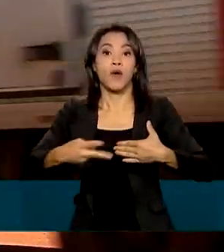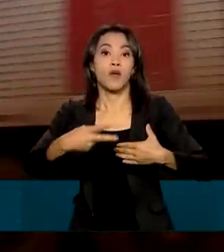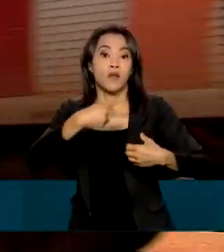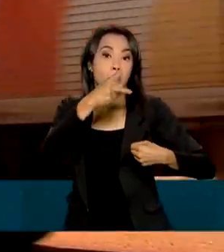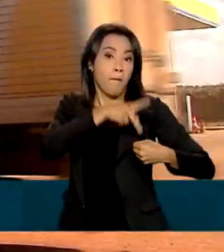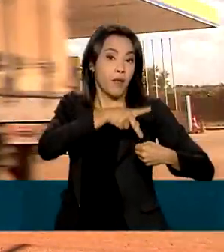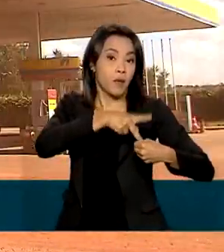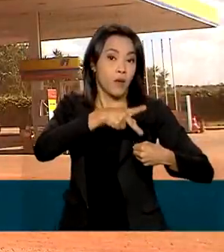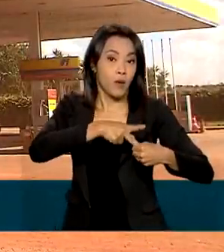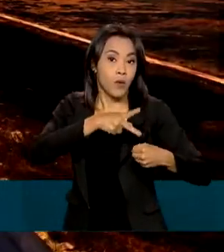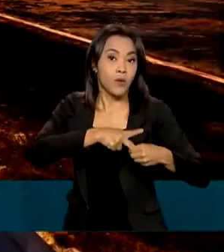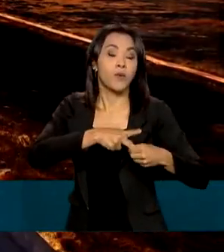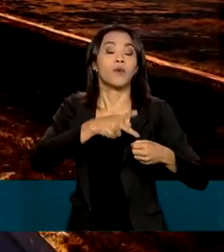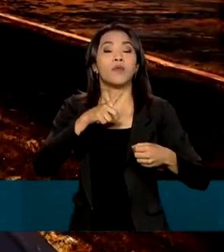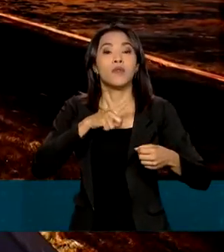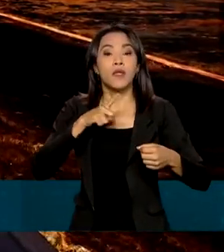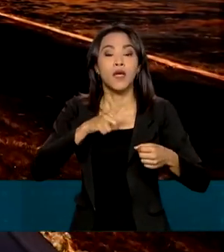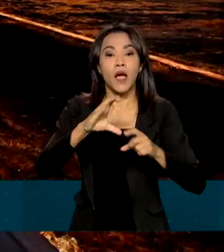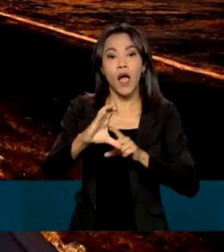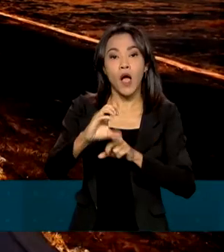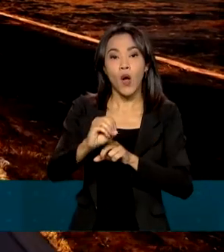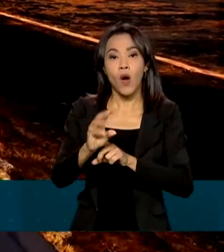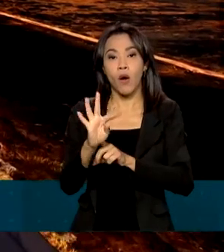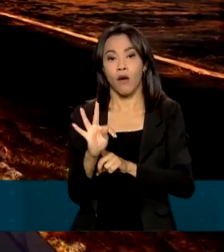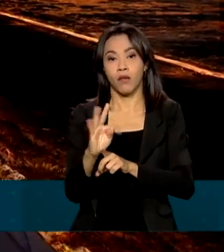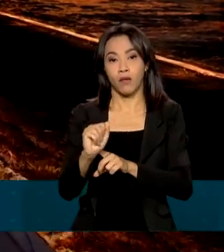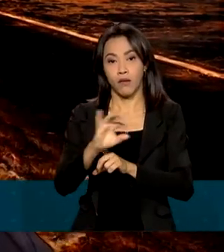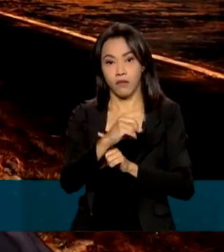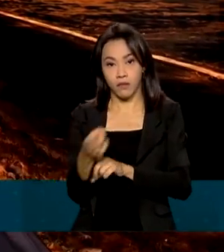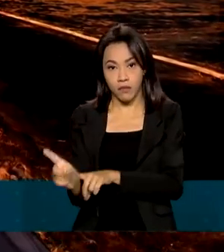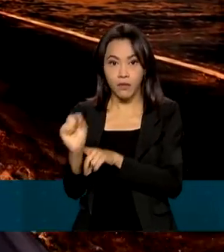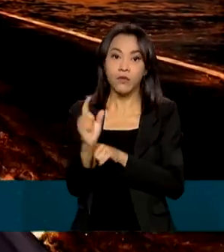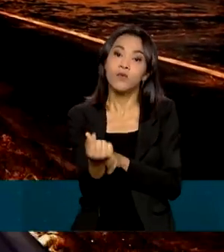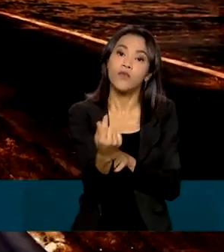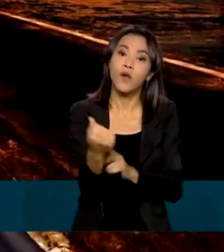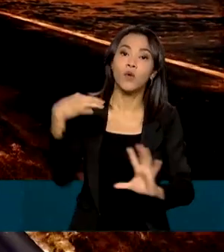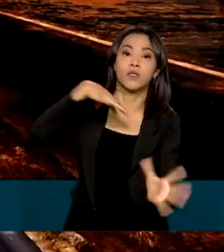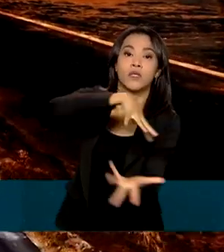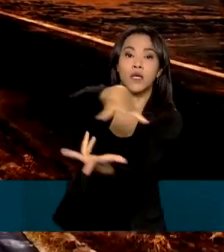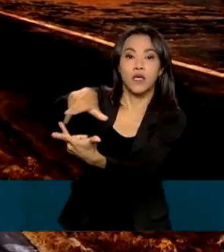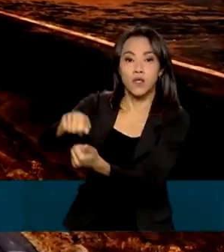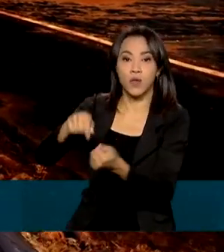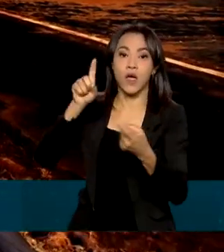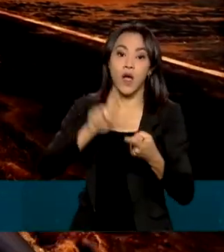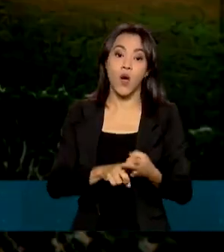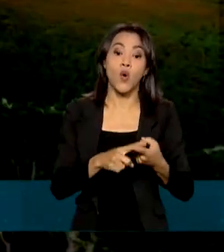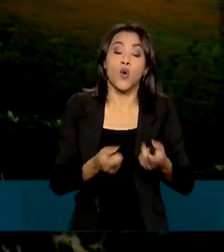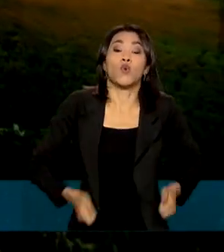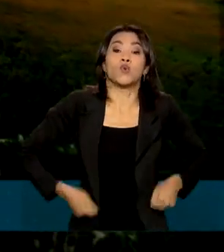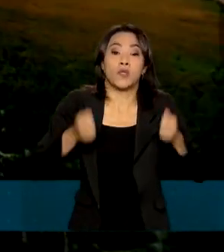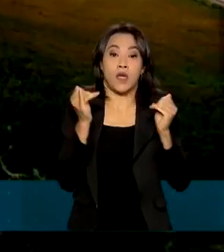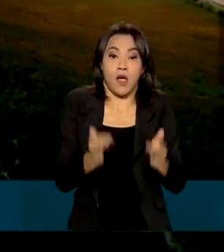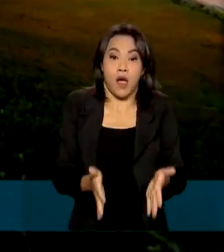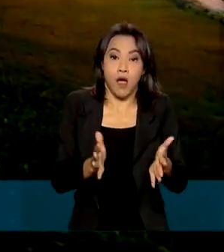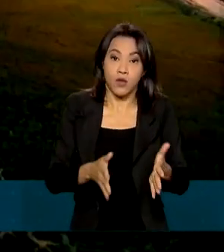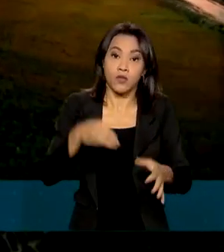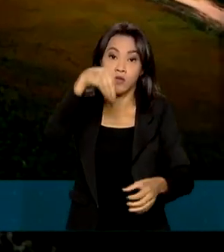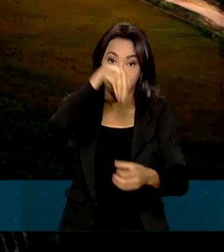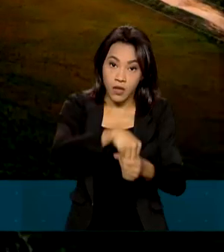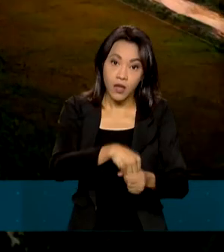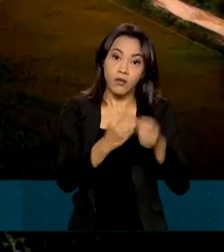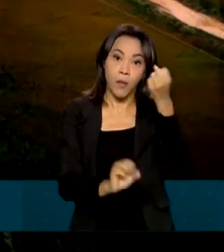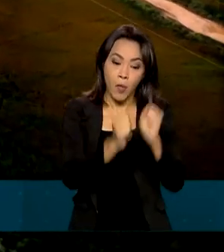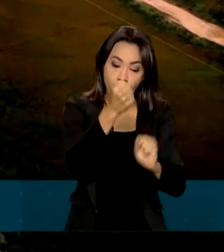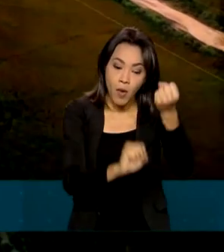país tenham como referência as cotações médias do mercado internacional, os custos internos da produção e também os